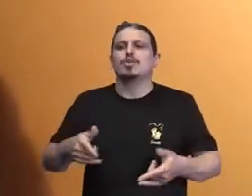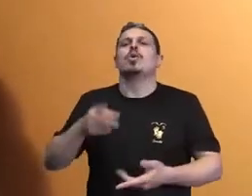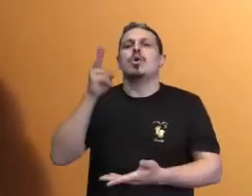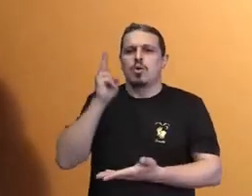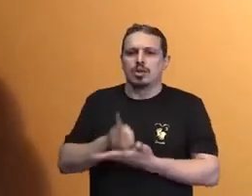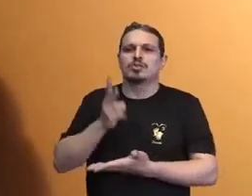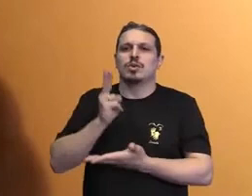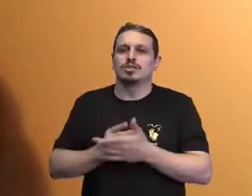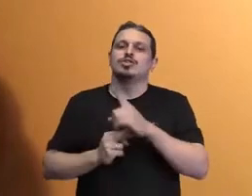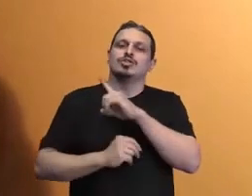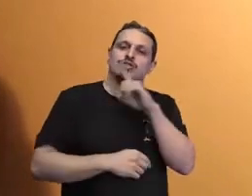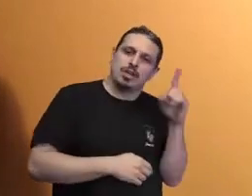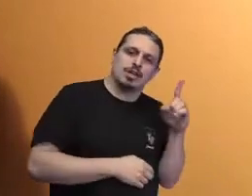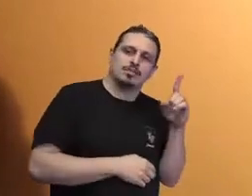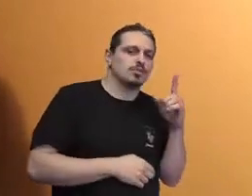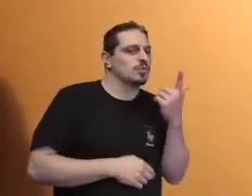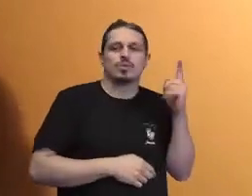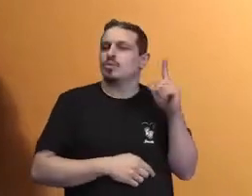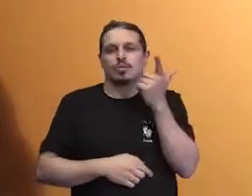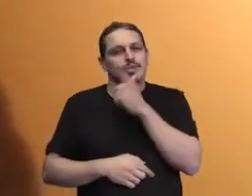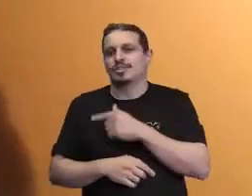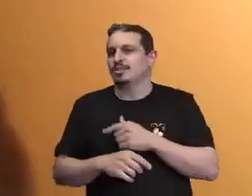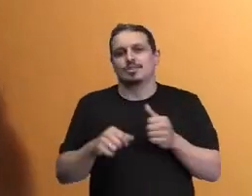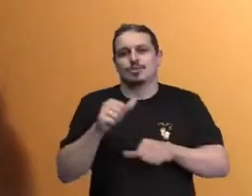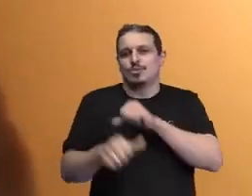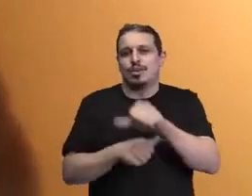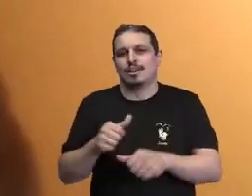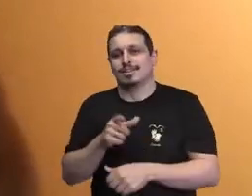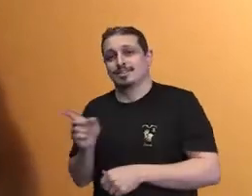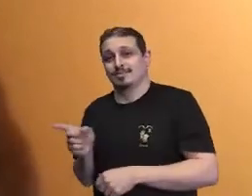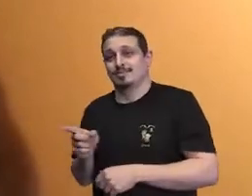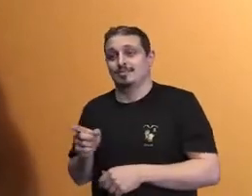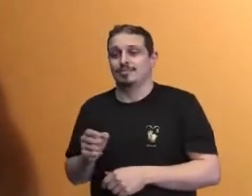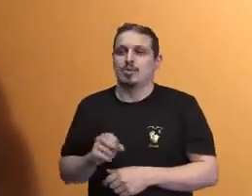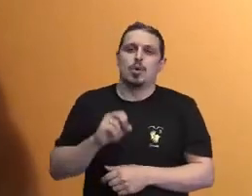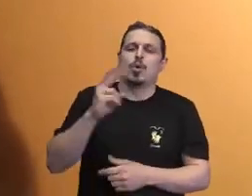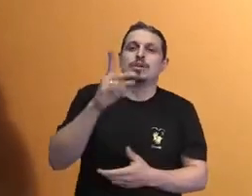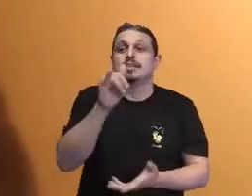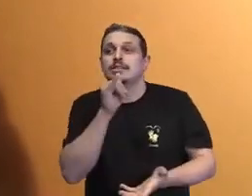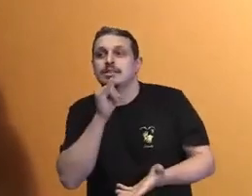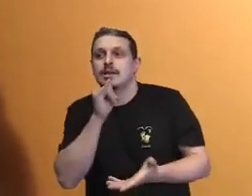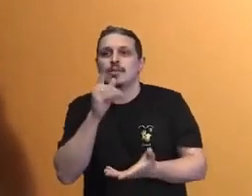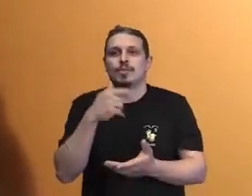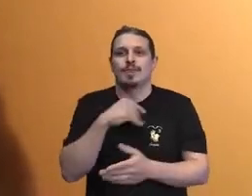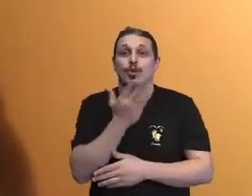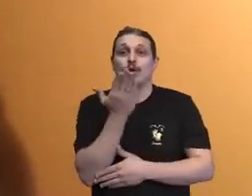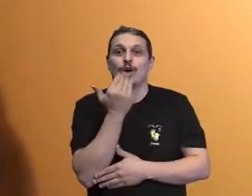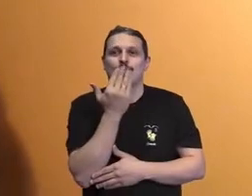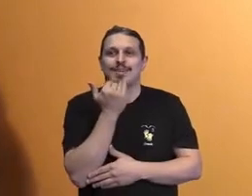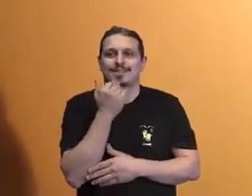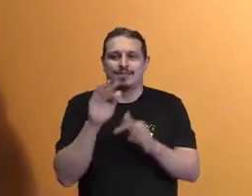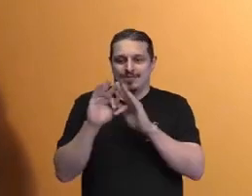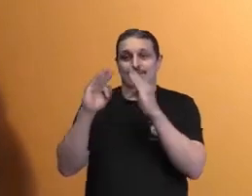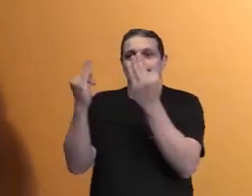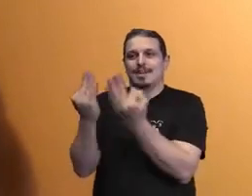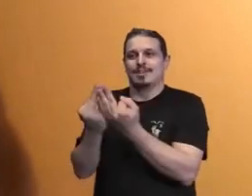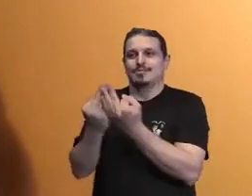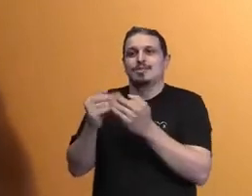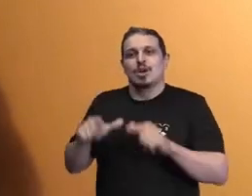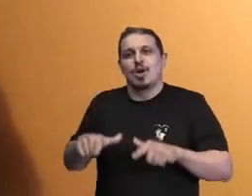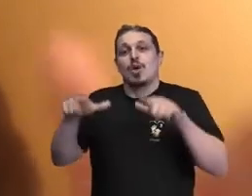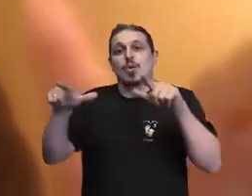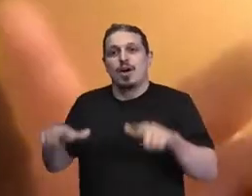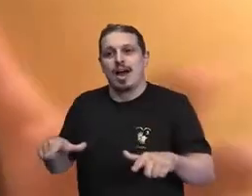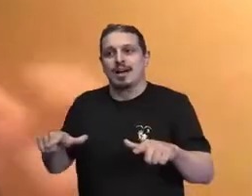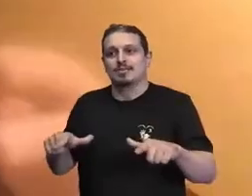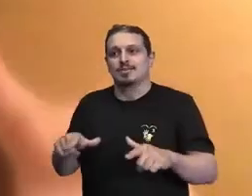gente que senta no mesmo lugar, em casa, à mesa, para comer, há 10, 20, 30 anos. Chega uma visita na